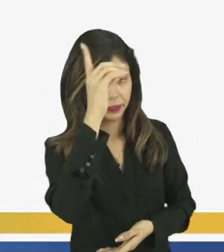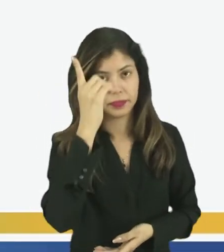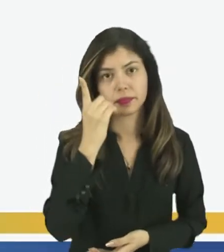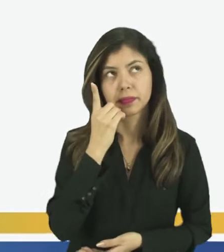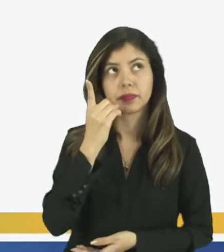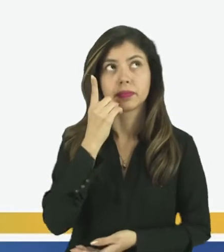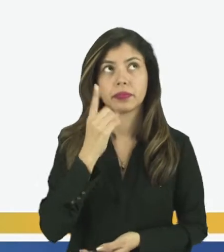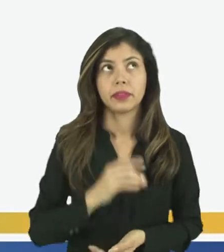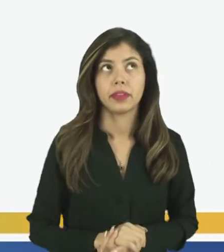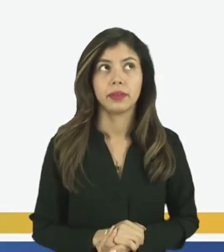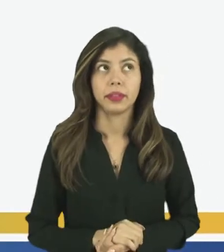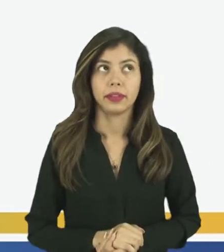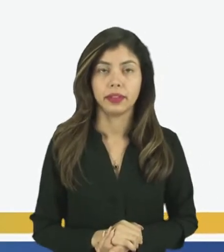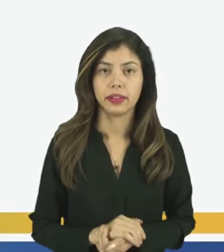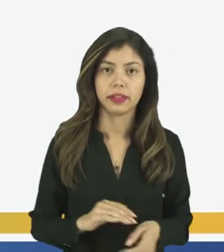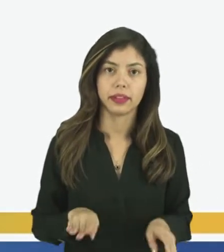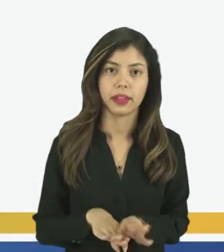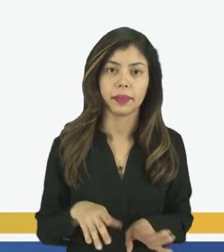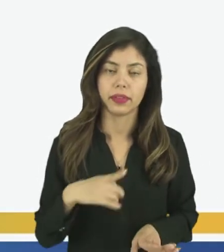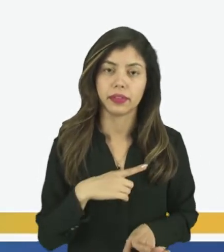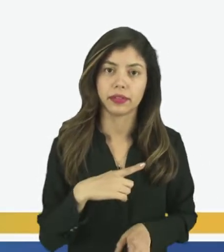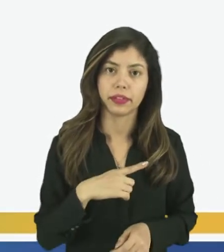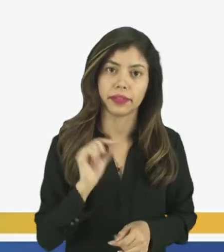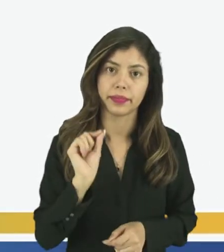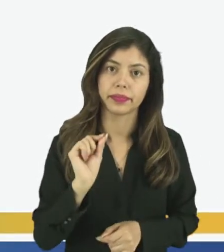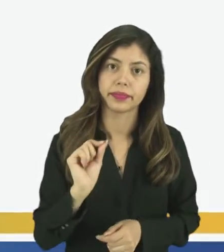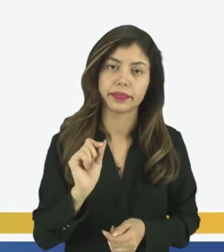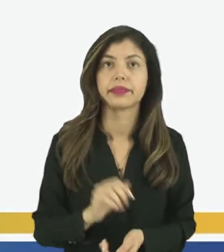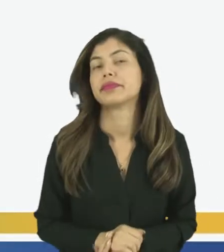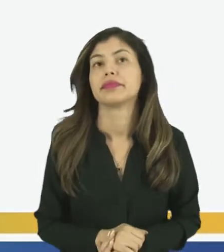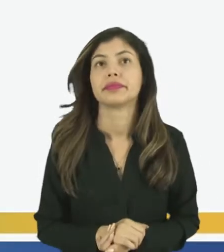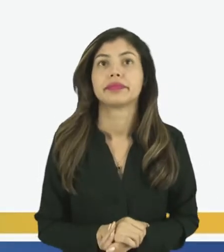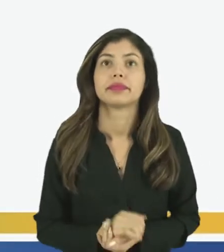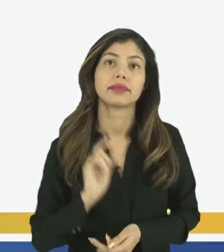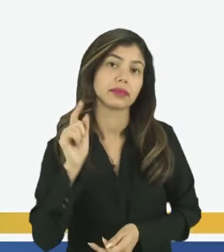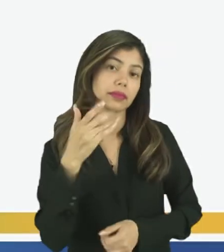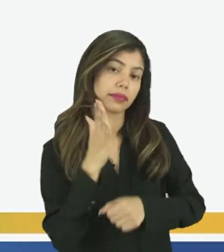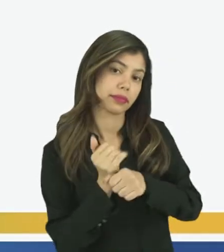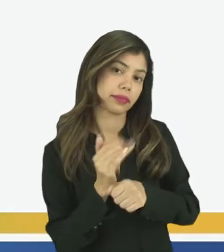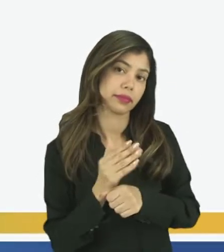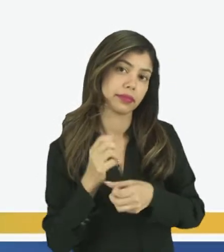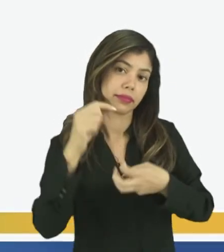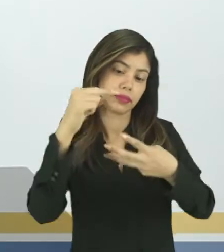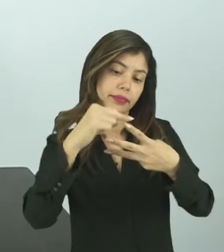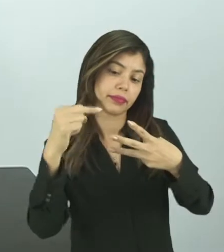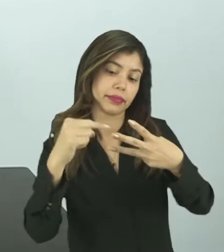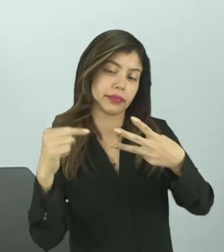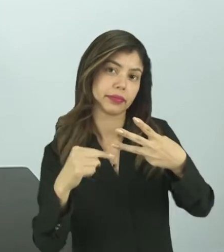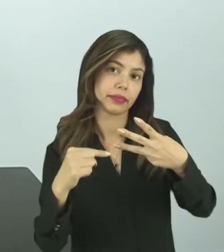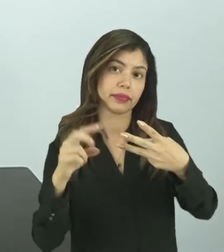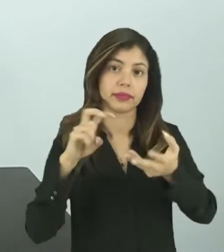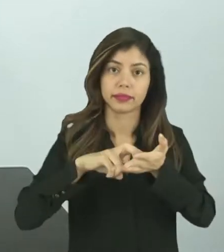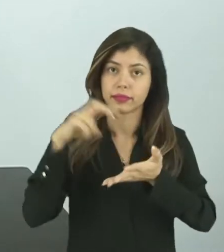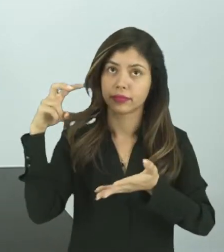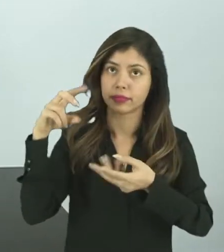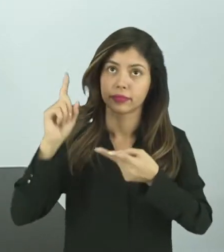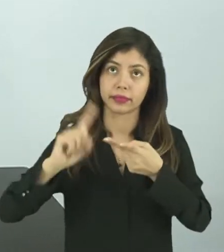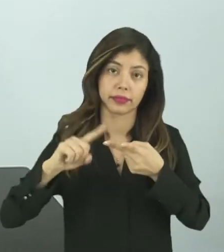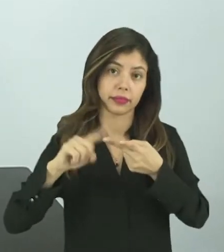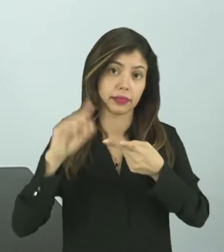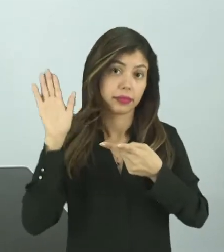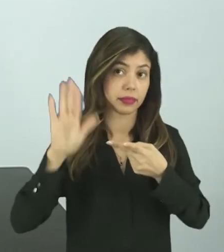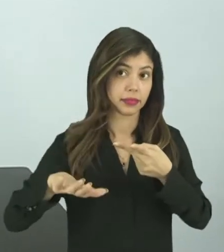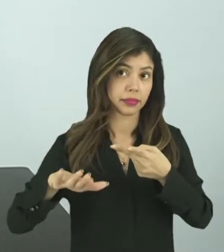ele se divide em três períodos. Vocês lembram que eu mostrei? Se dividir no período da manhã, no período da